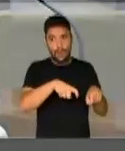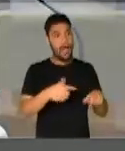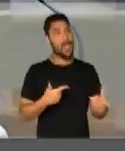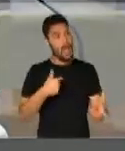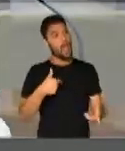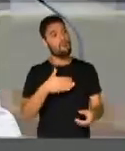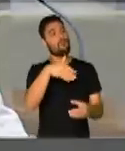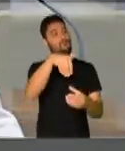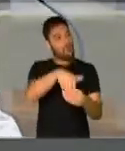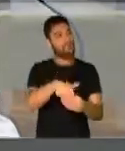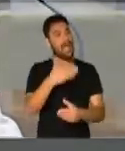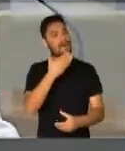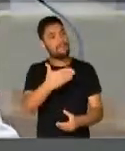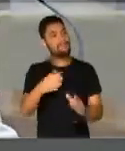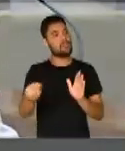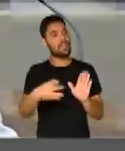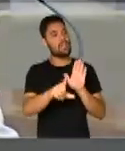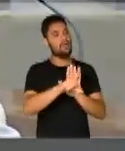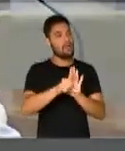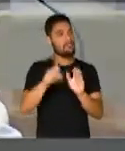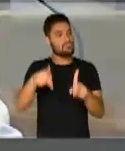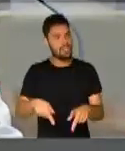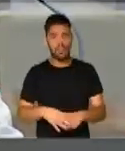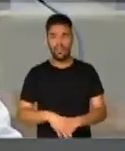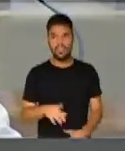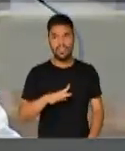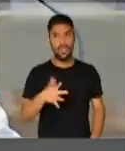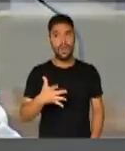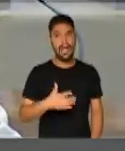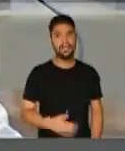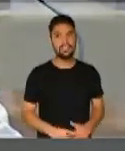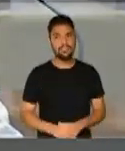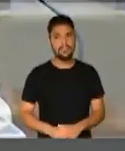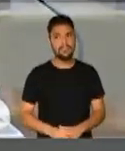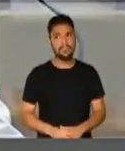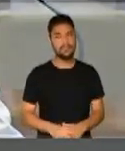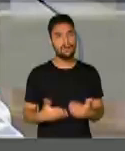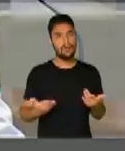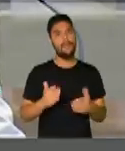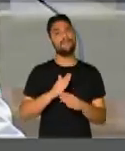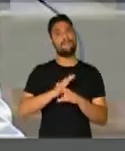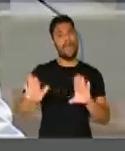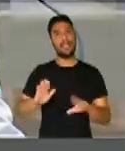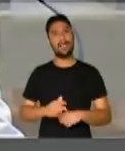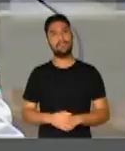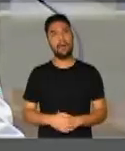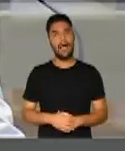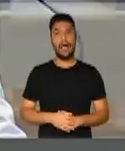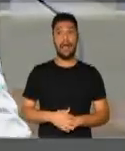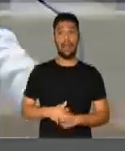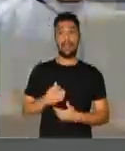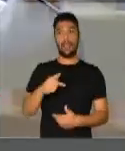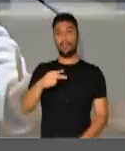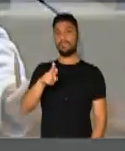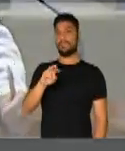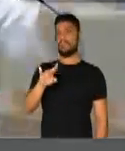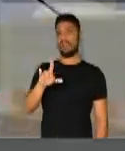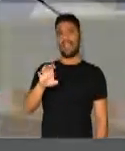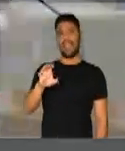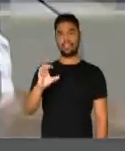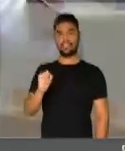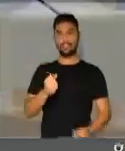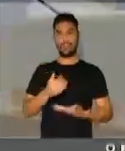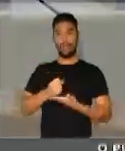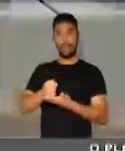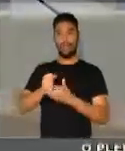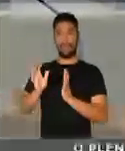que vai votar na reforma da Previdência, que vai acabar com os privilégios, entre aspas, tirando